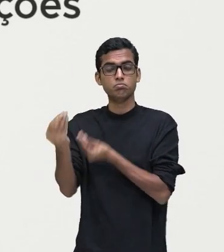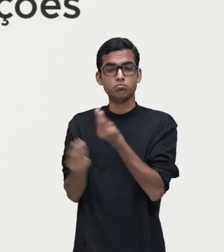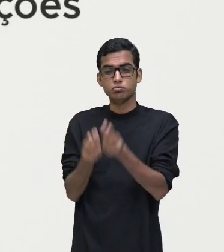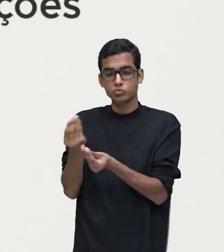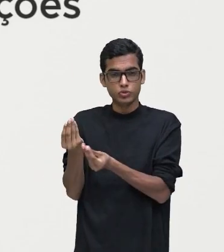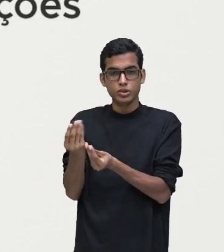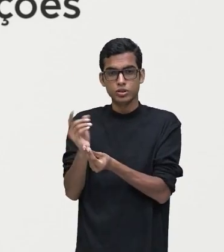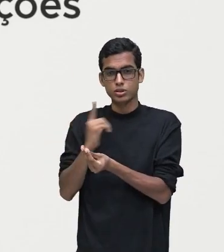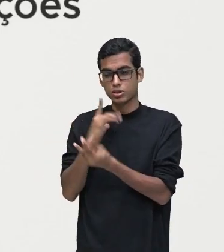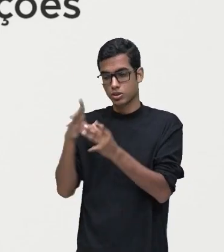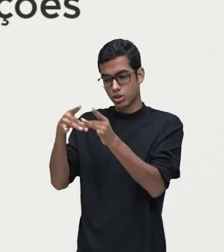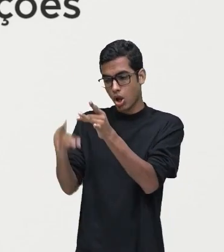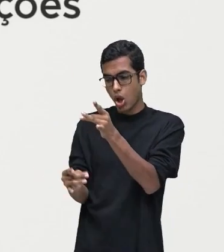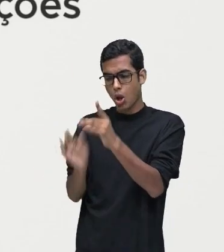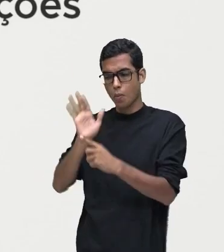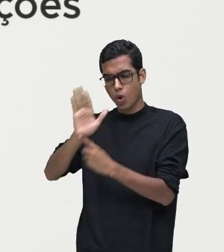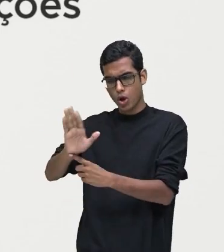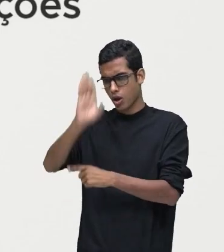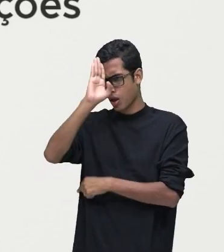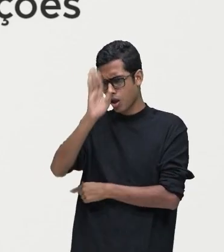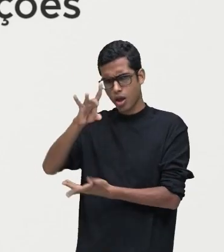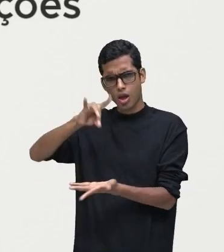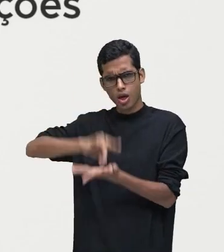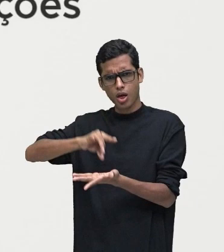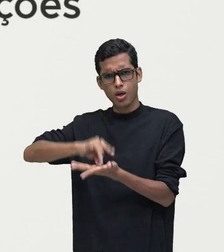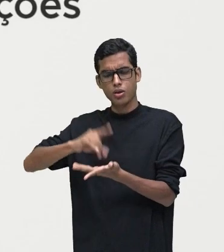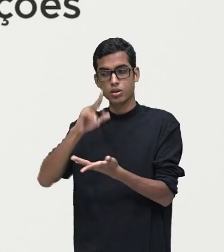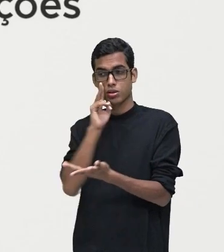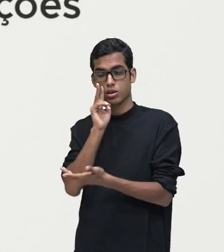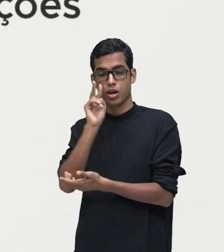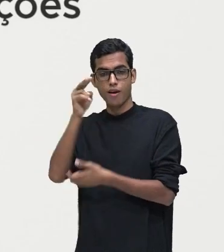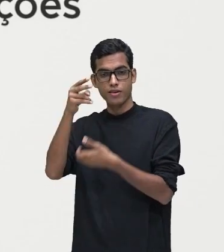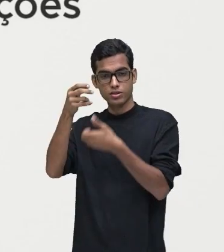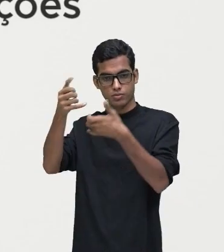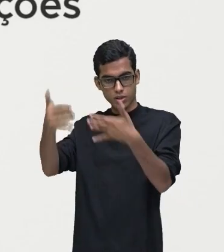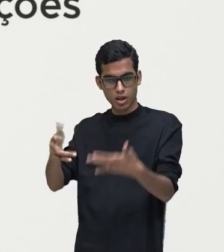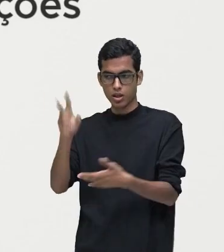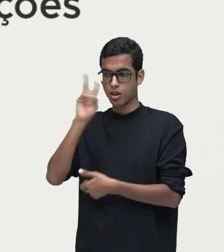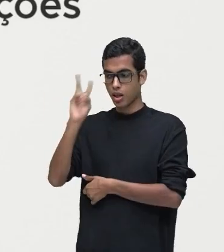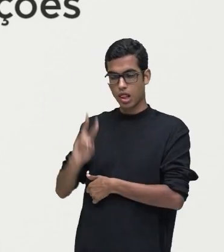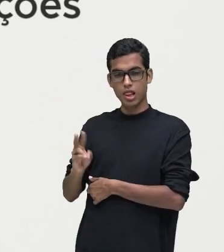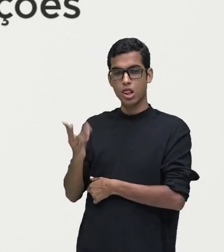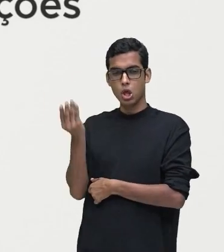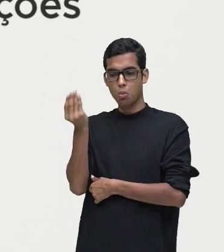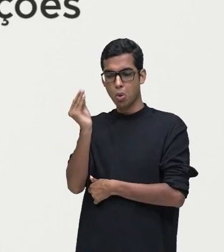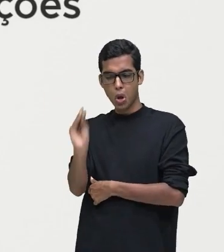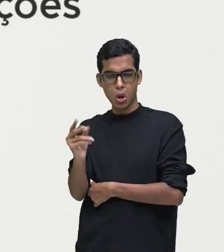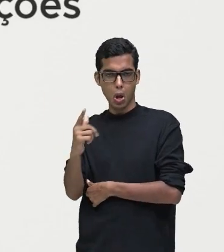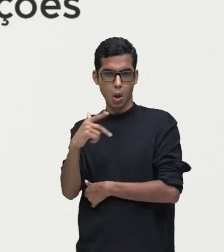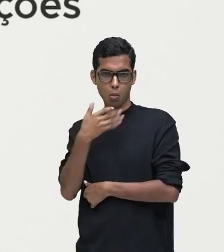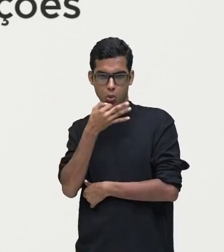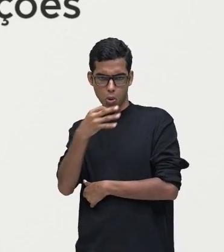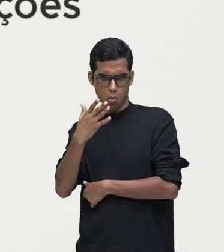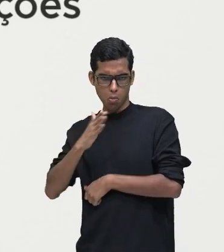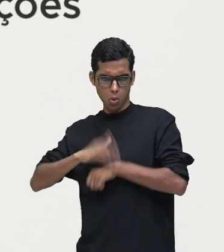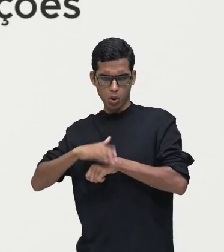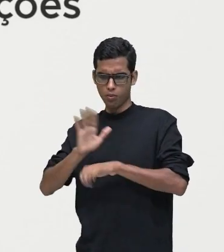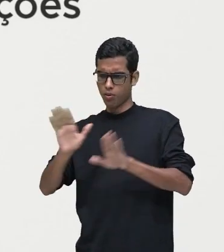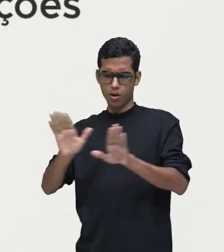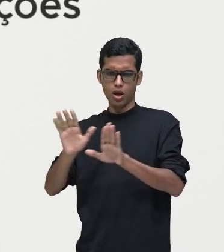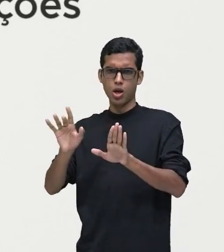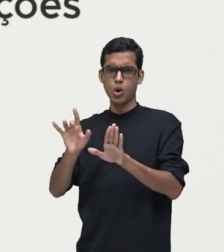que procura transmitir de forma direta o que é visto, o que é descrito, sem colocar as impressões da pessoa que